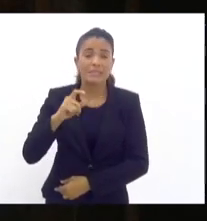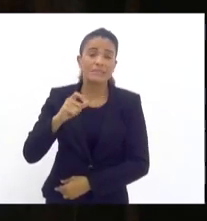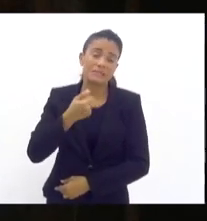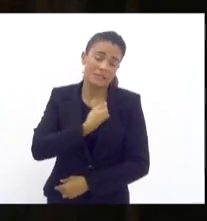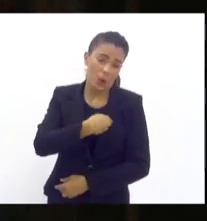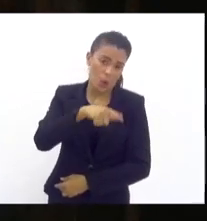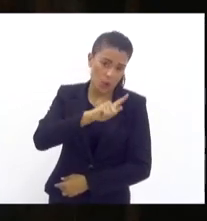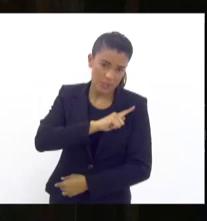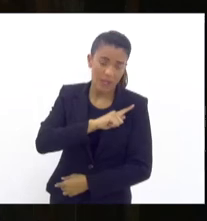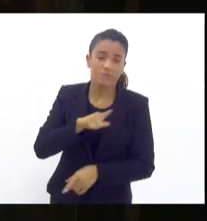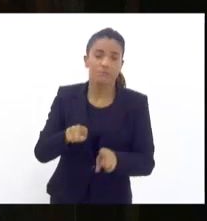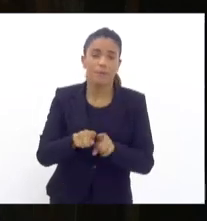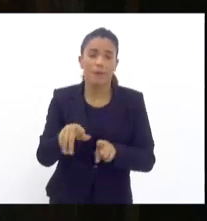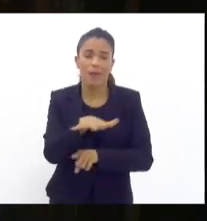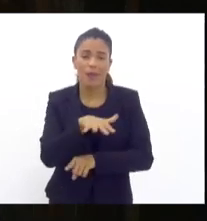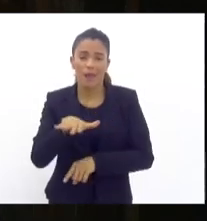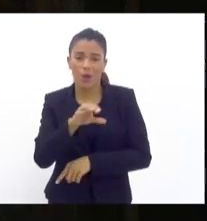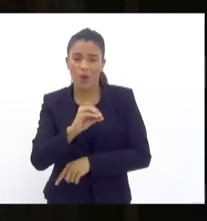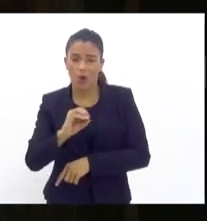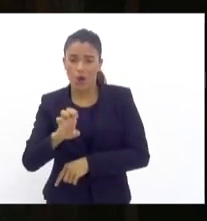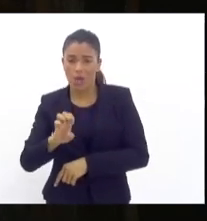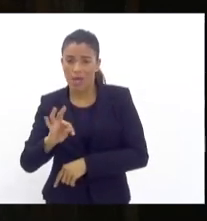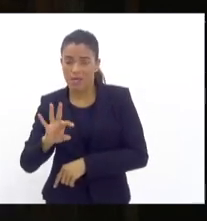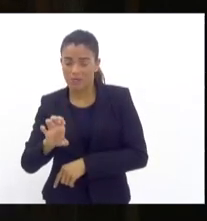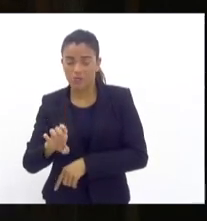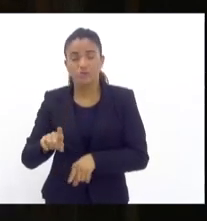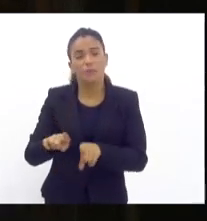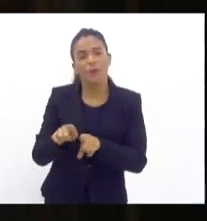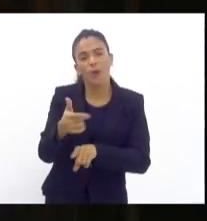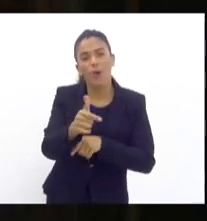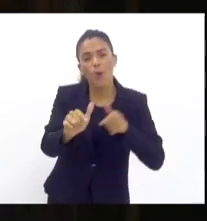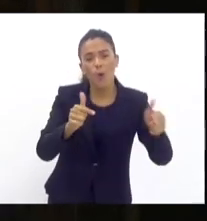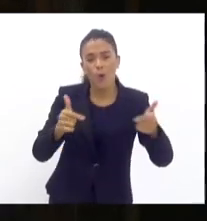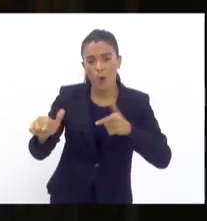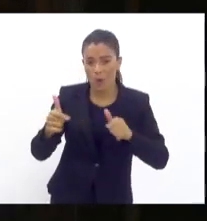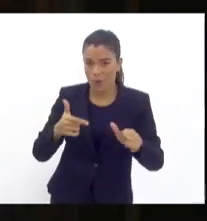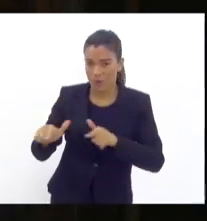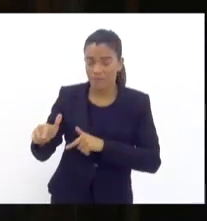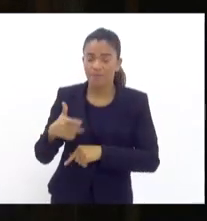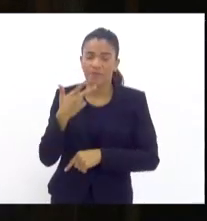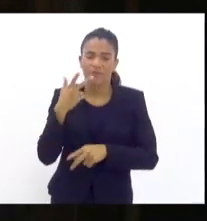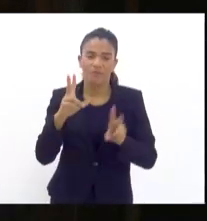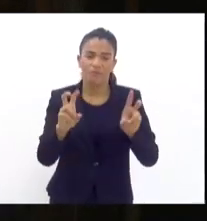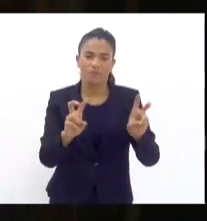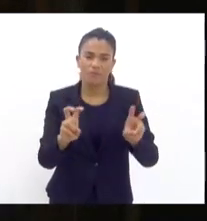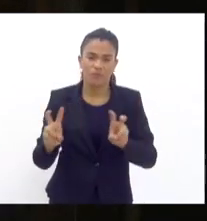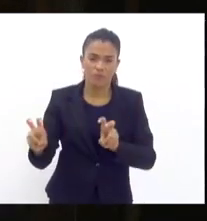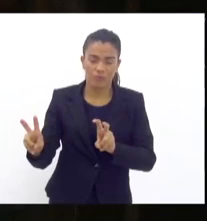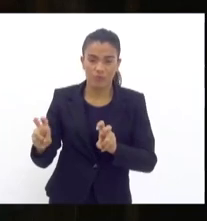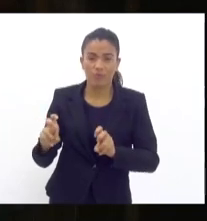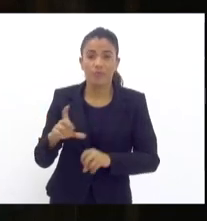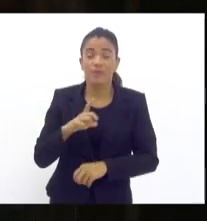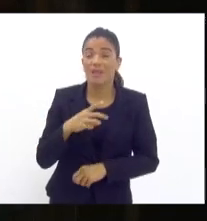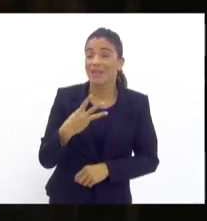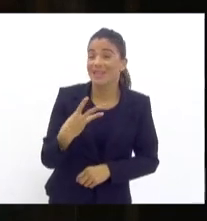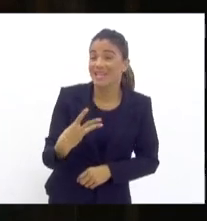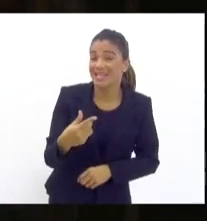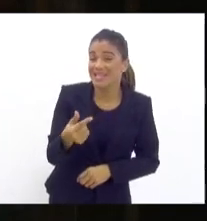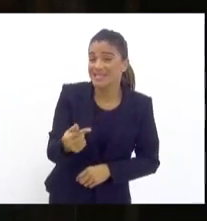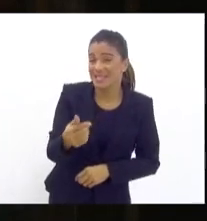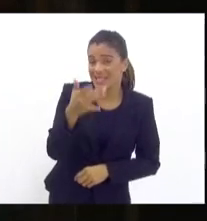isso na Zona Oeste, em outras unidades que nós trabalhamos. Então, falando sobre esse caso, nós temos 37